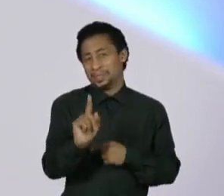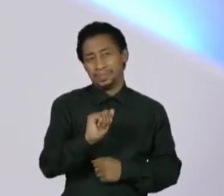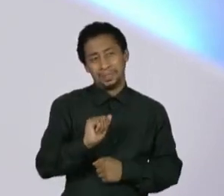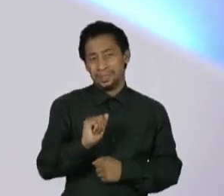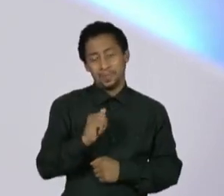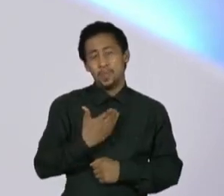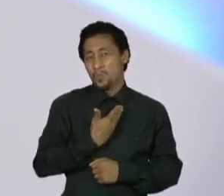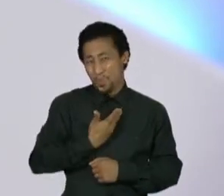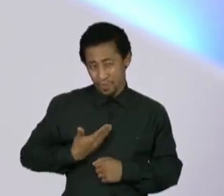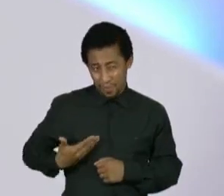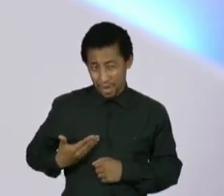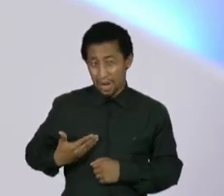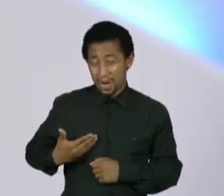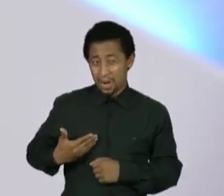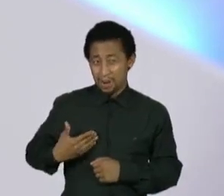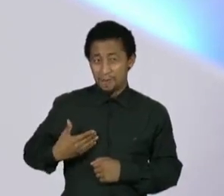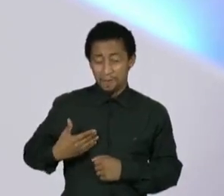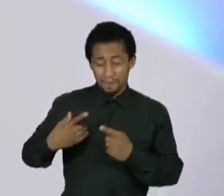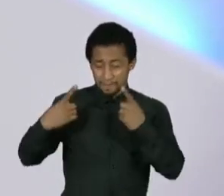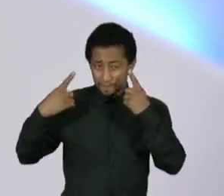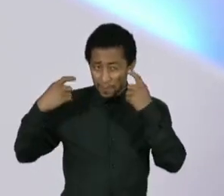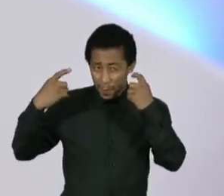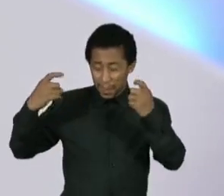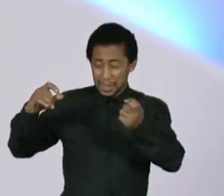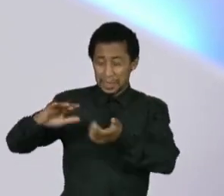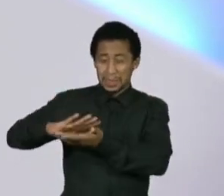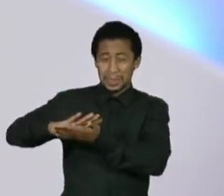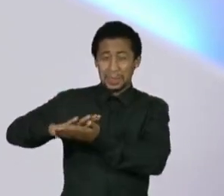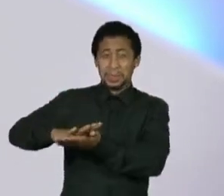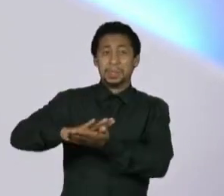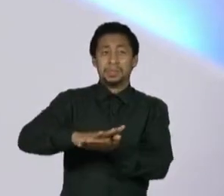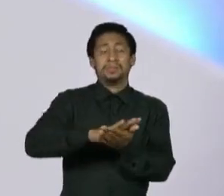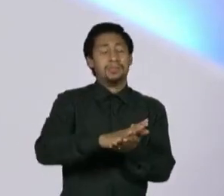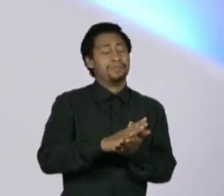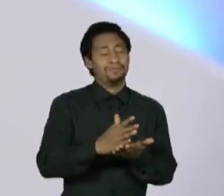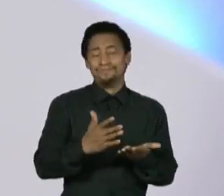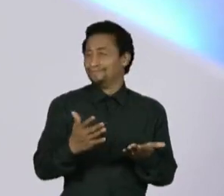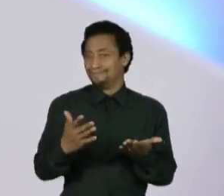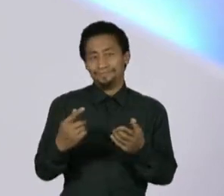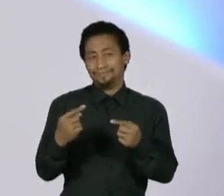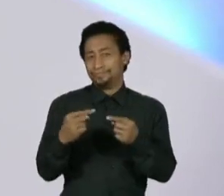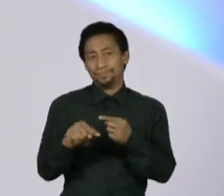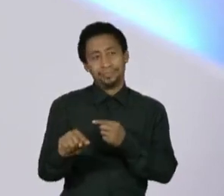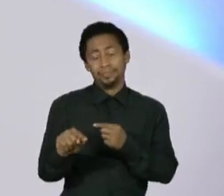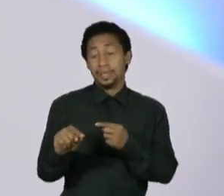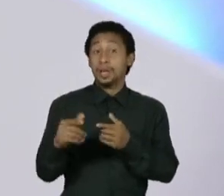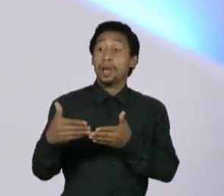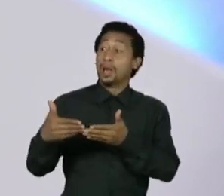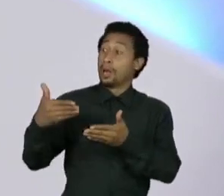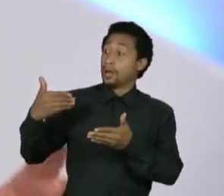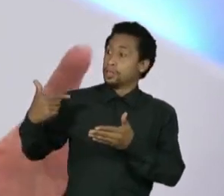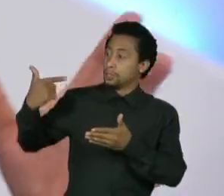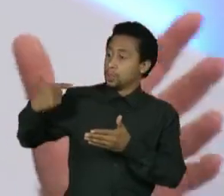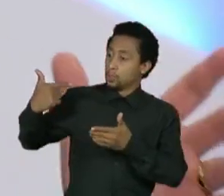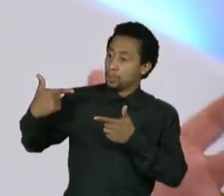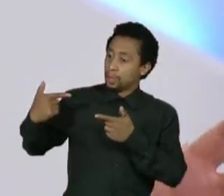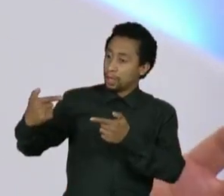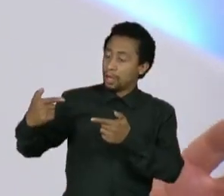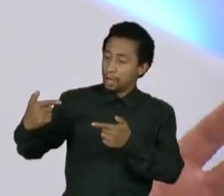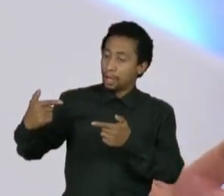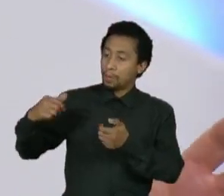fazendo, com essa agressividade que nós não vimos desde a Segunda Guerra Mundial. Diogo,